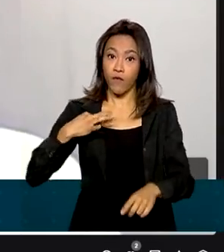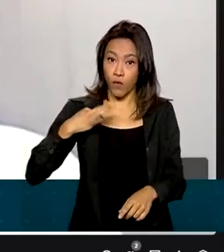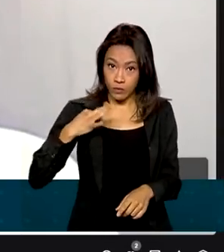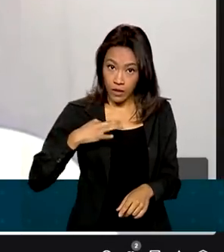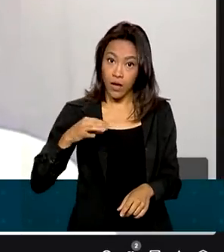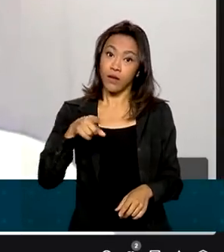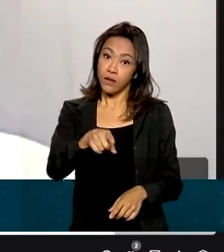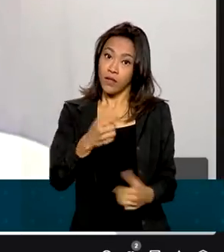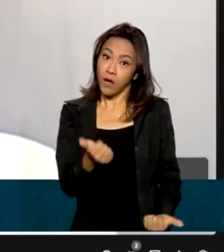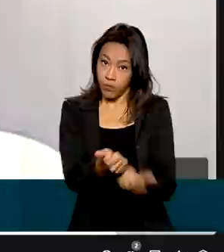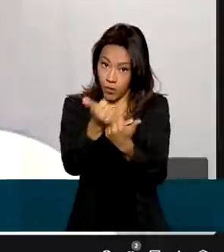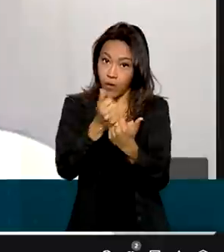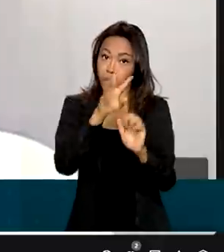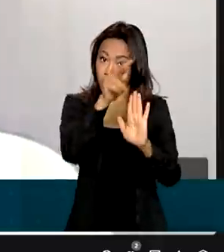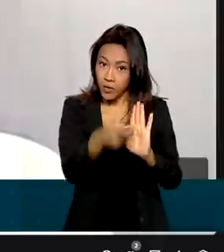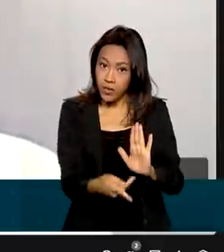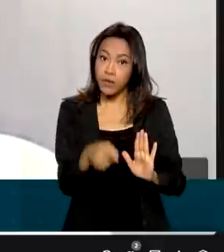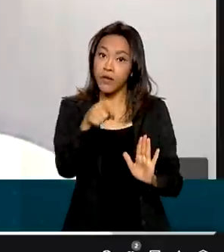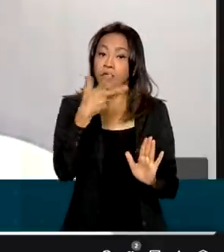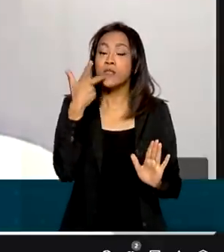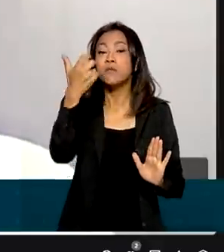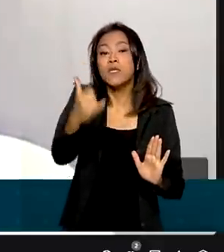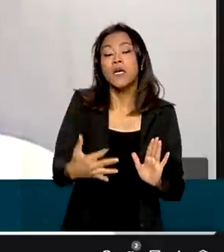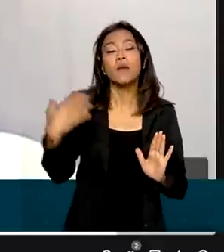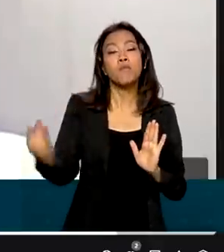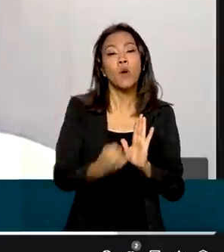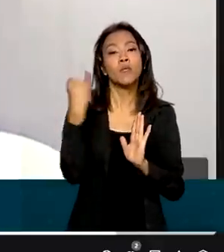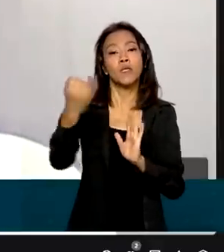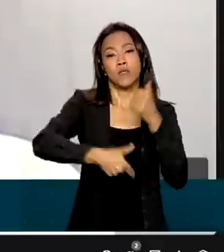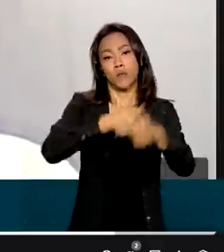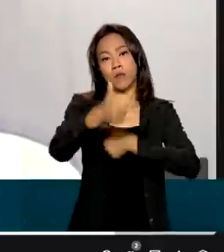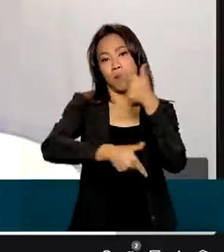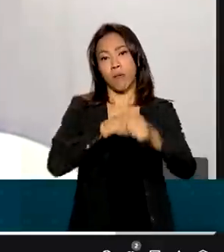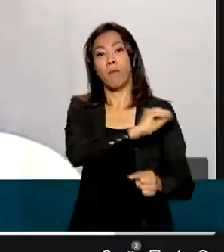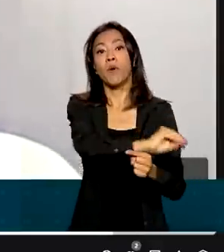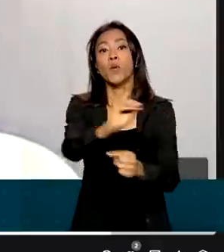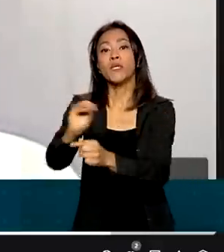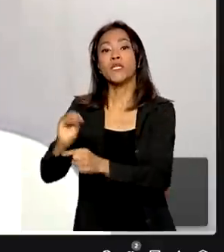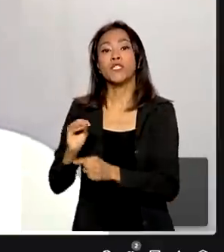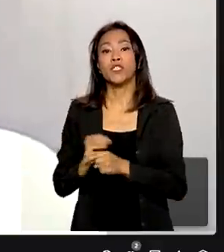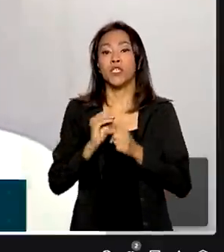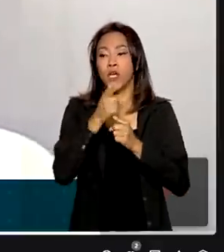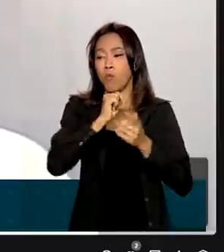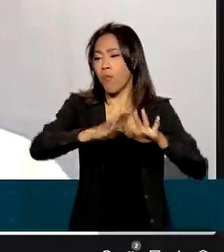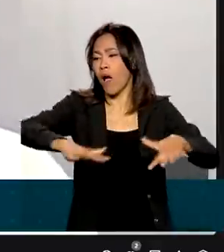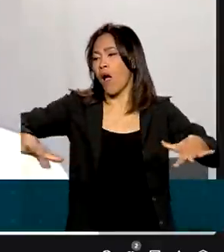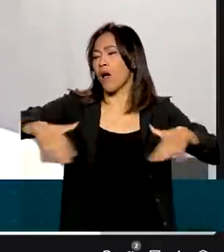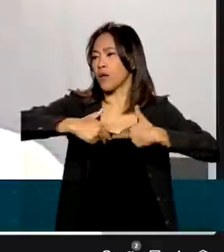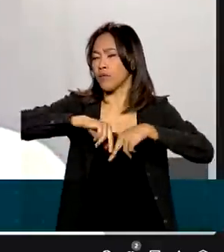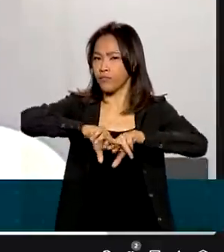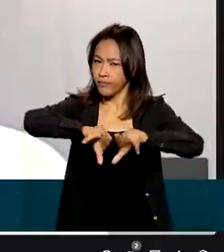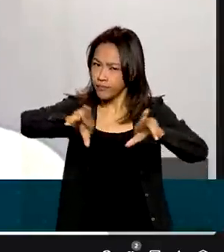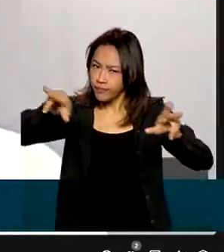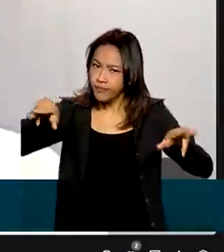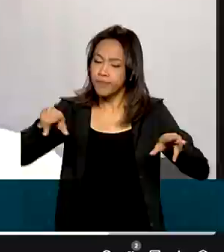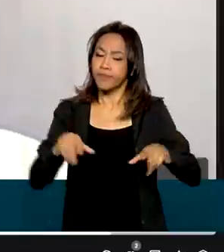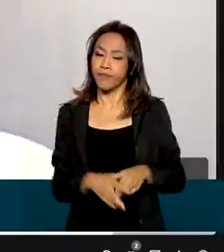ao Lixo no Mar, fala da importância do trabalho para proteger o meio ambiente. Não tem cabimento ainda hoje. A gente,